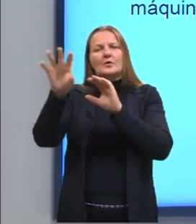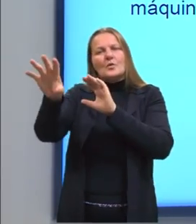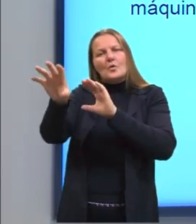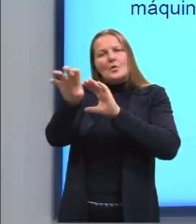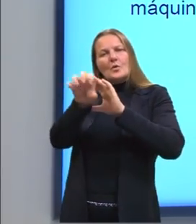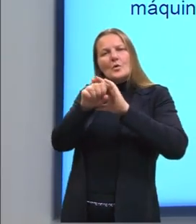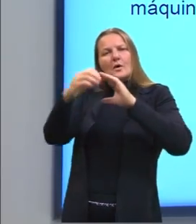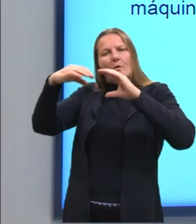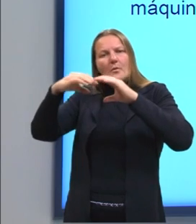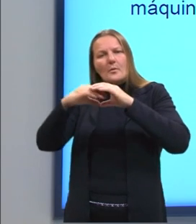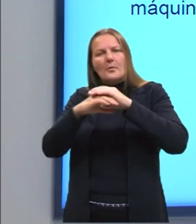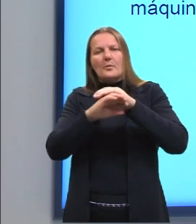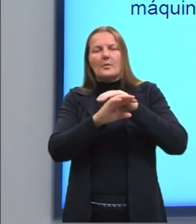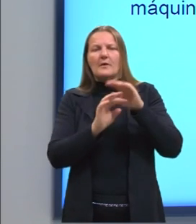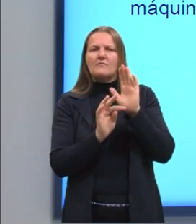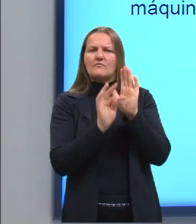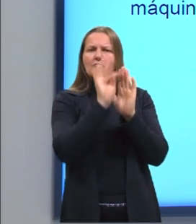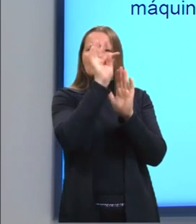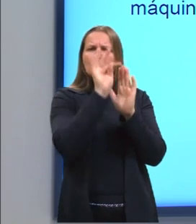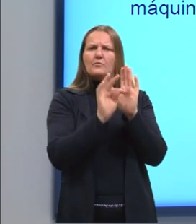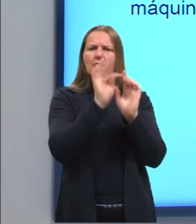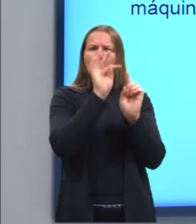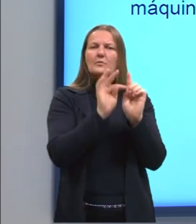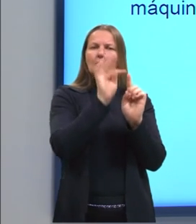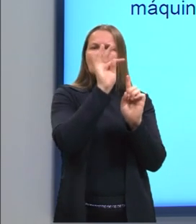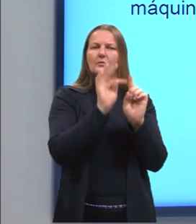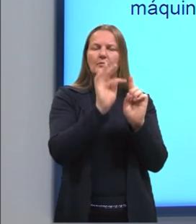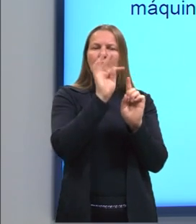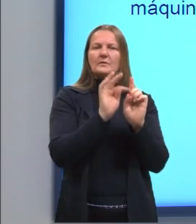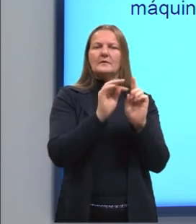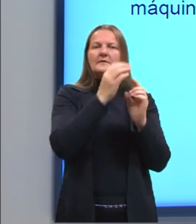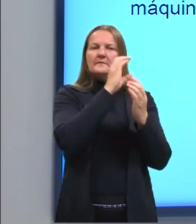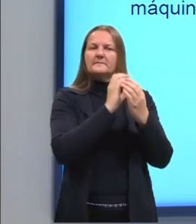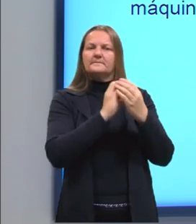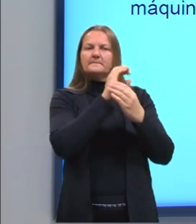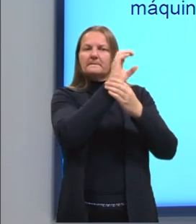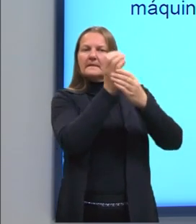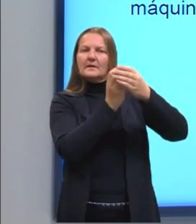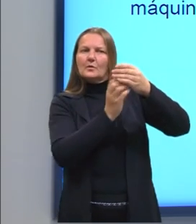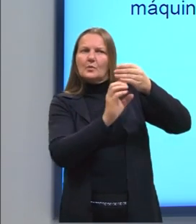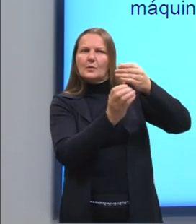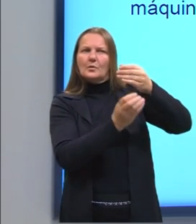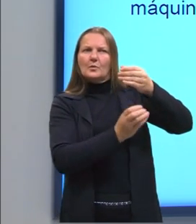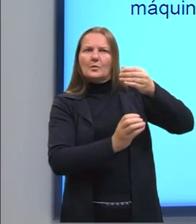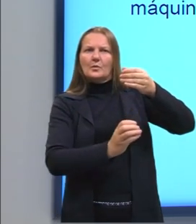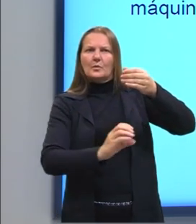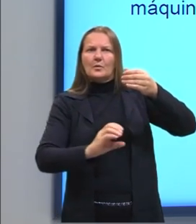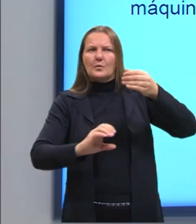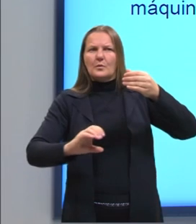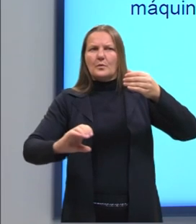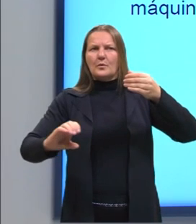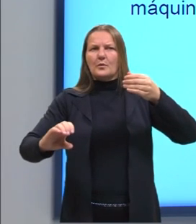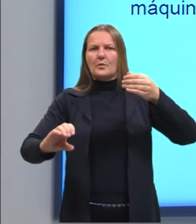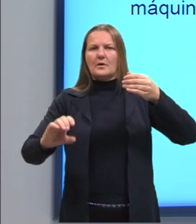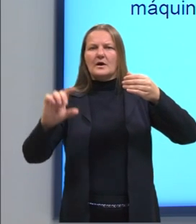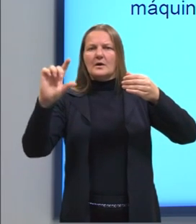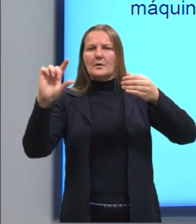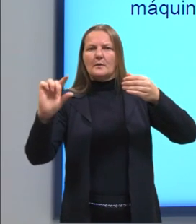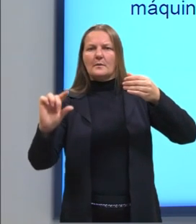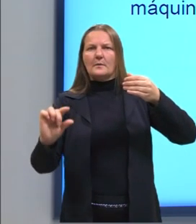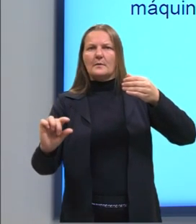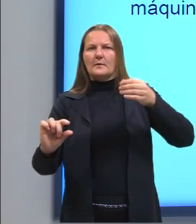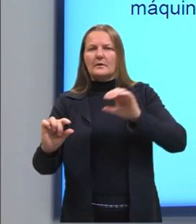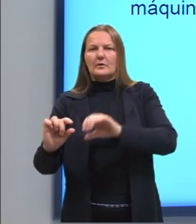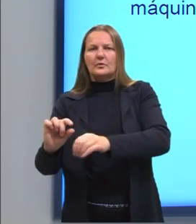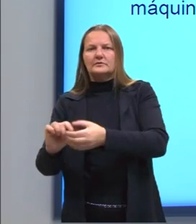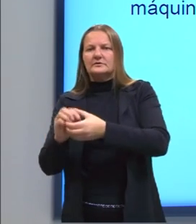que se encontra a uma temperatura alta, tá? E aí, ele flui, né, uma parte para cá, temperatura baixa, e a outra